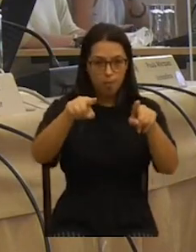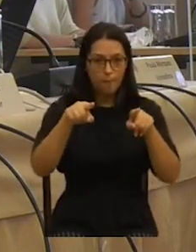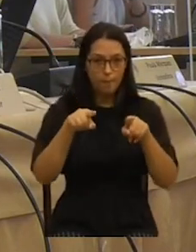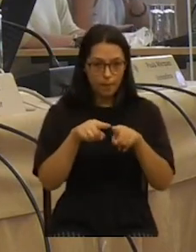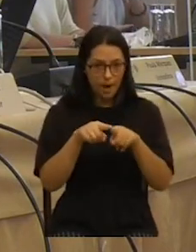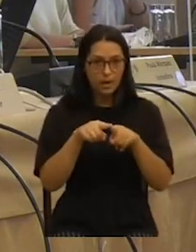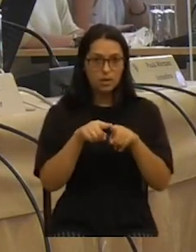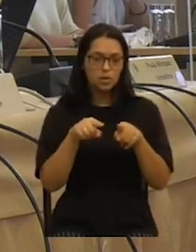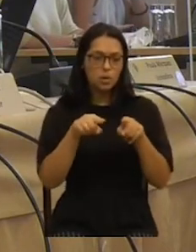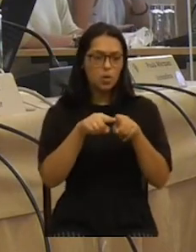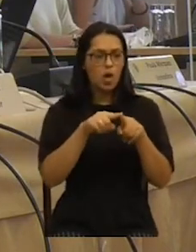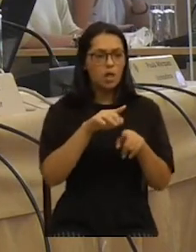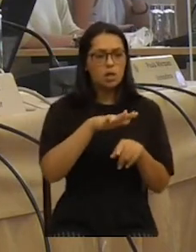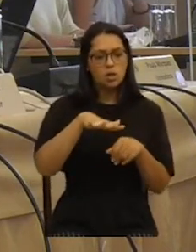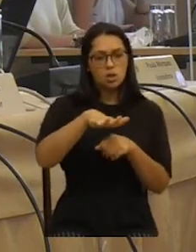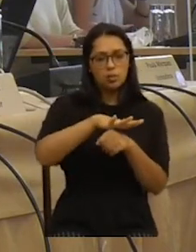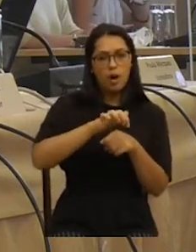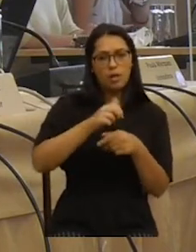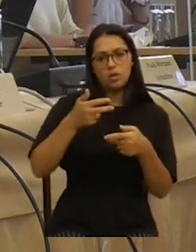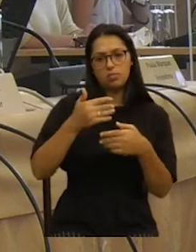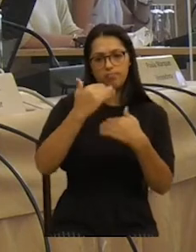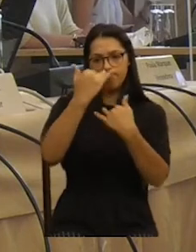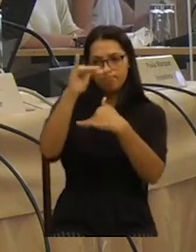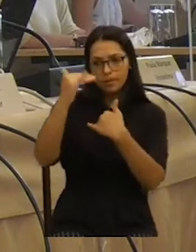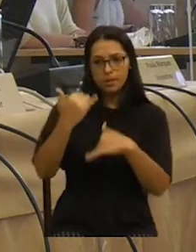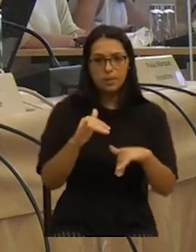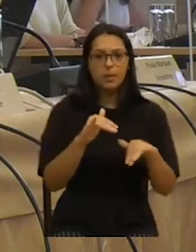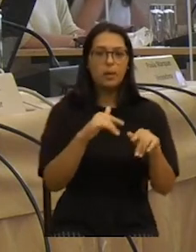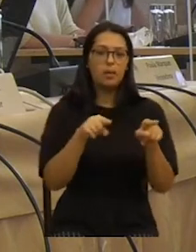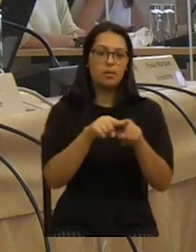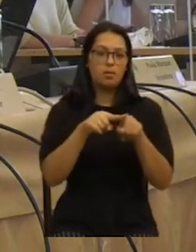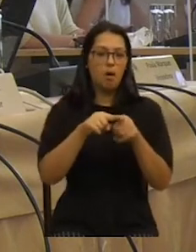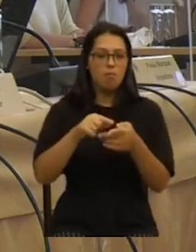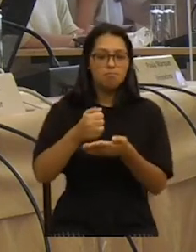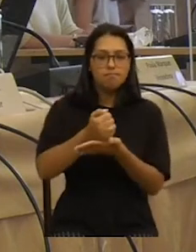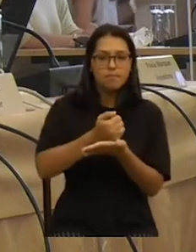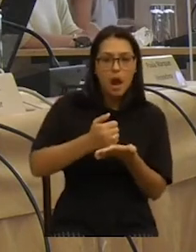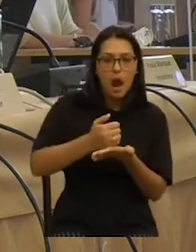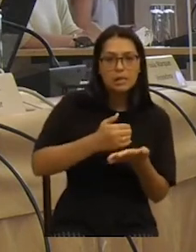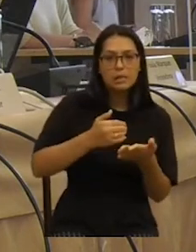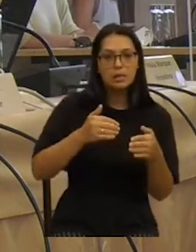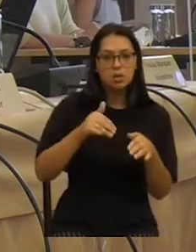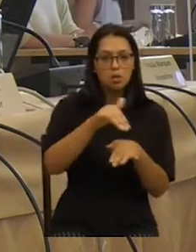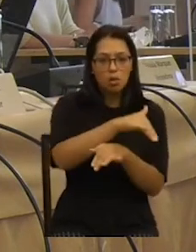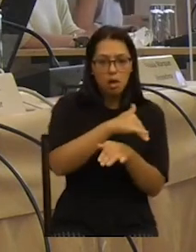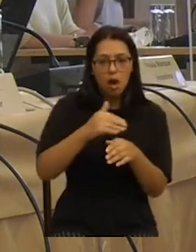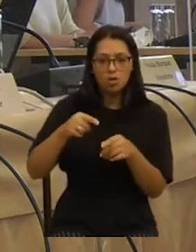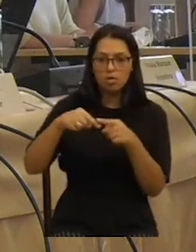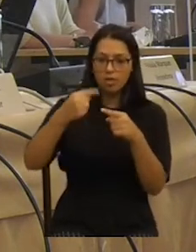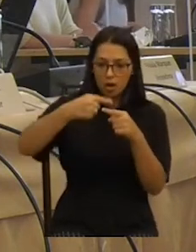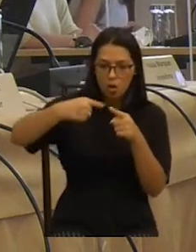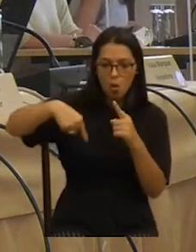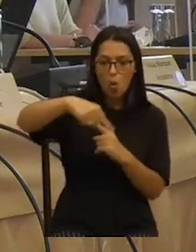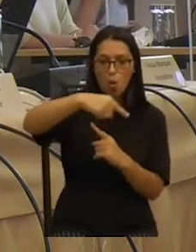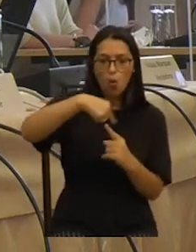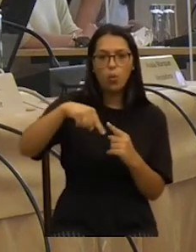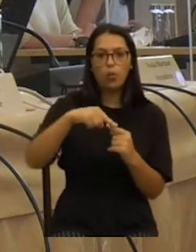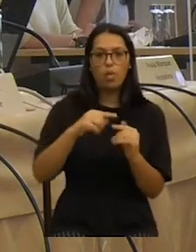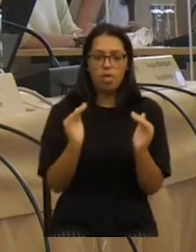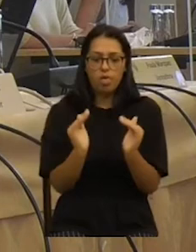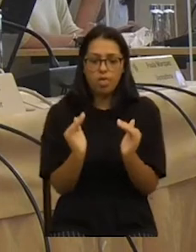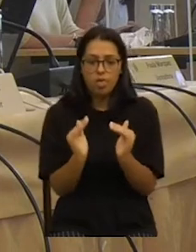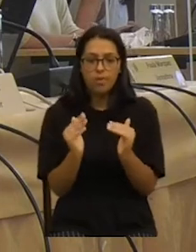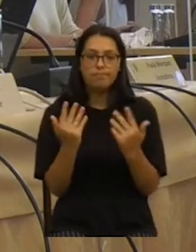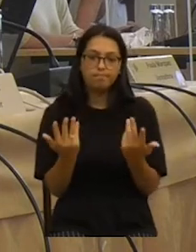espaços, em polígonos delimitados, são em praças, são em largos, em rotundas ou um bocadinho maiores do que isso.